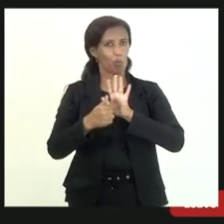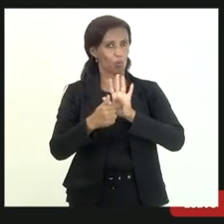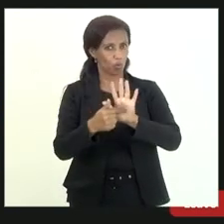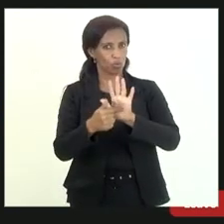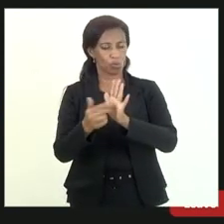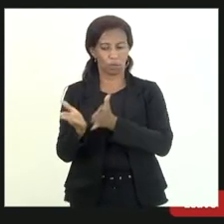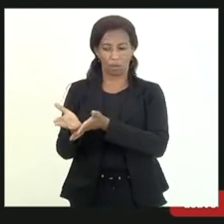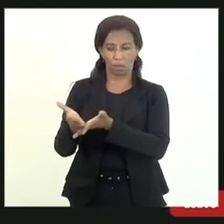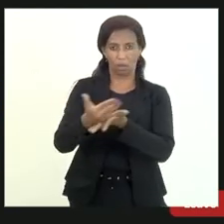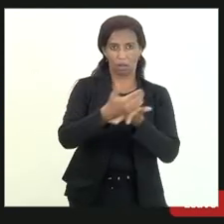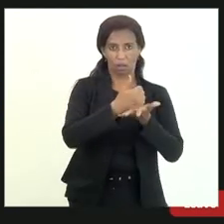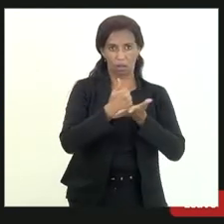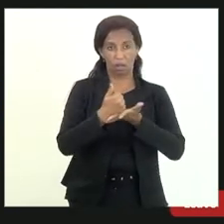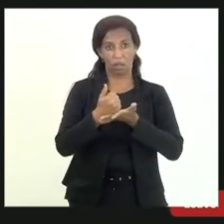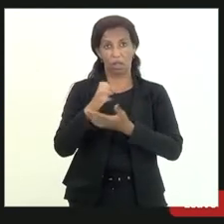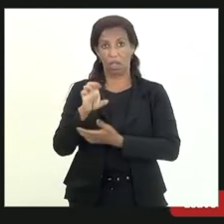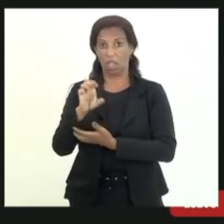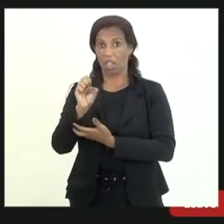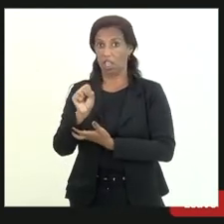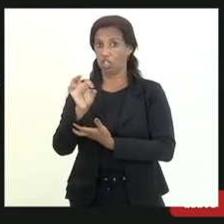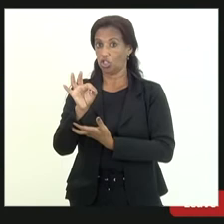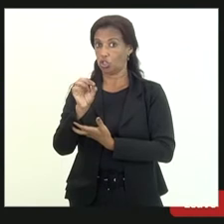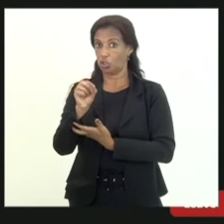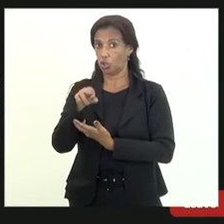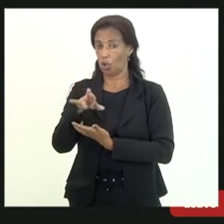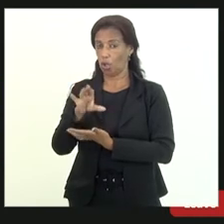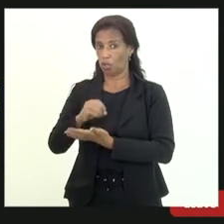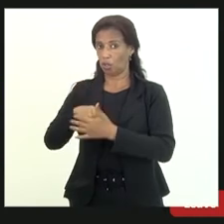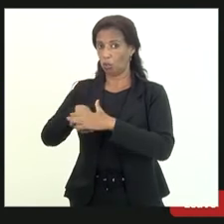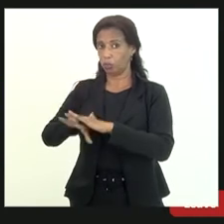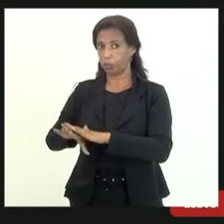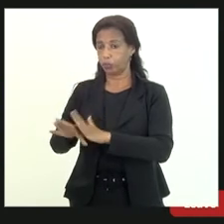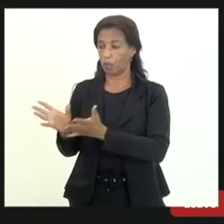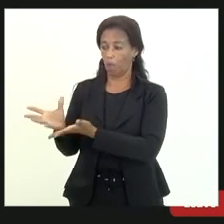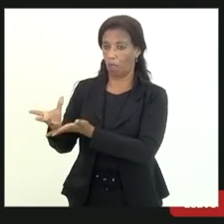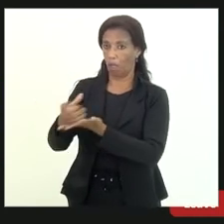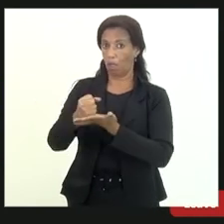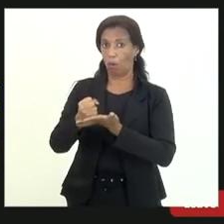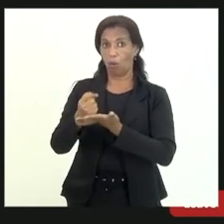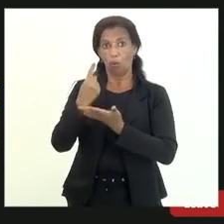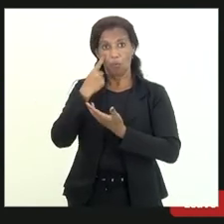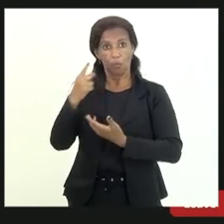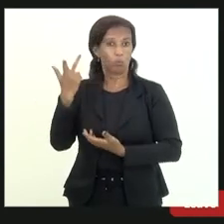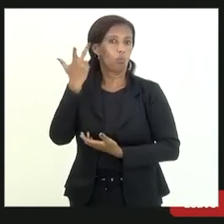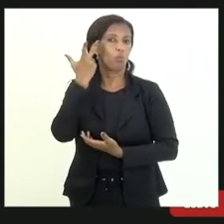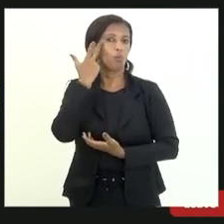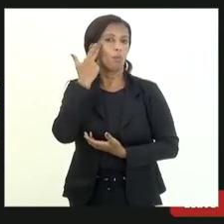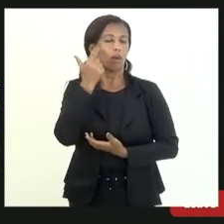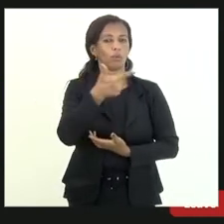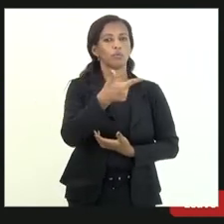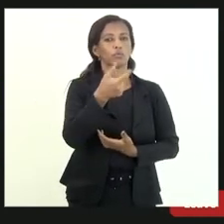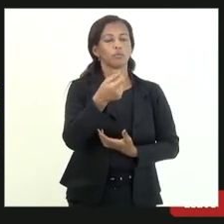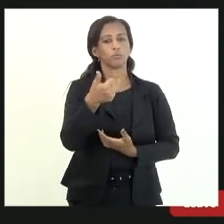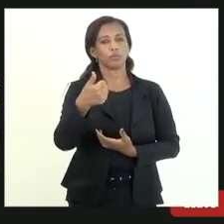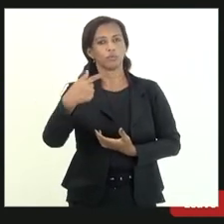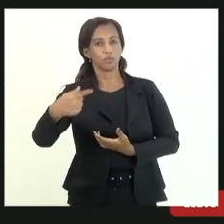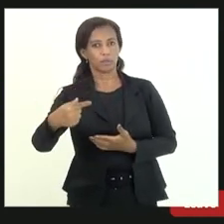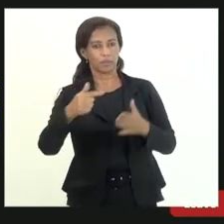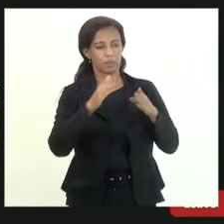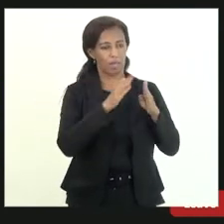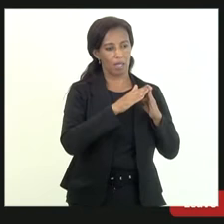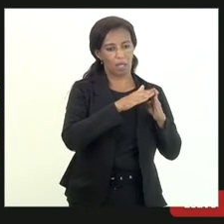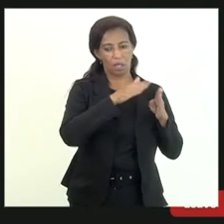recuperação do estoque quando a gente pega o estoque normal de 2017 a